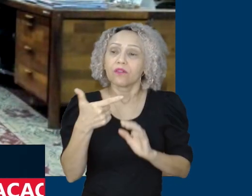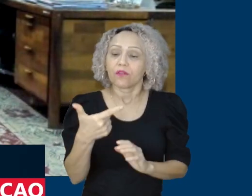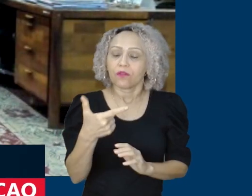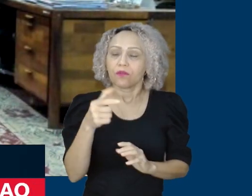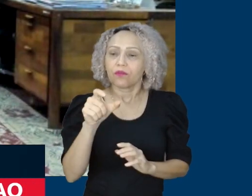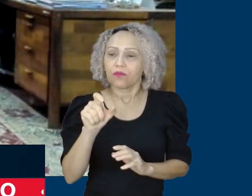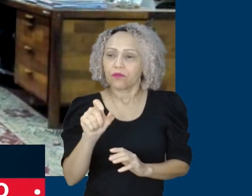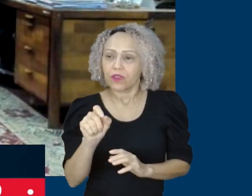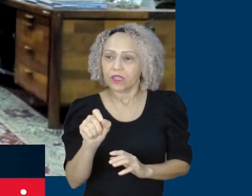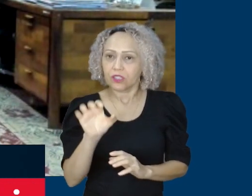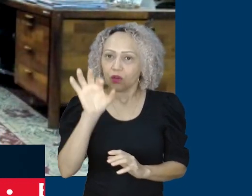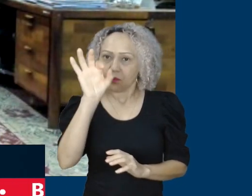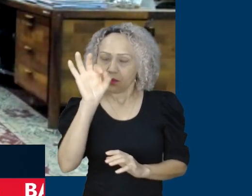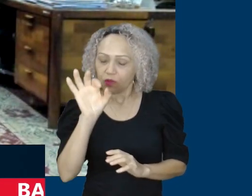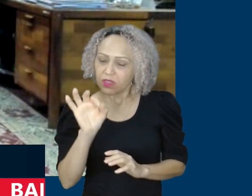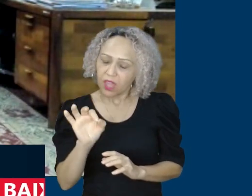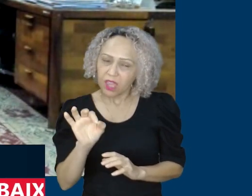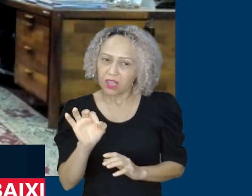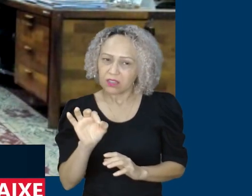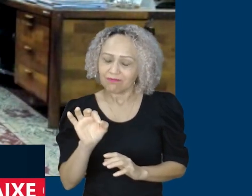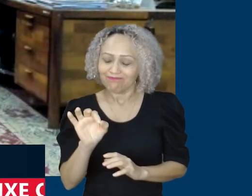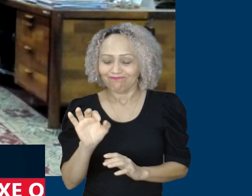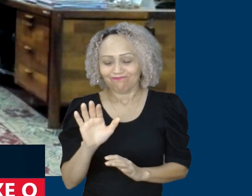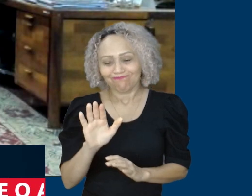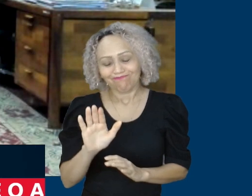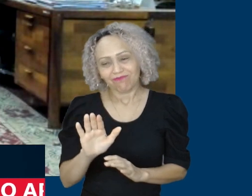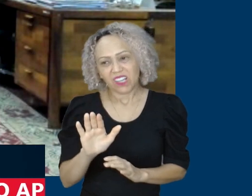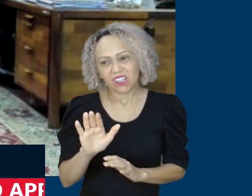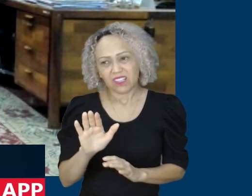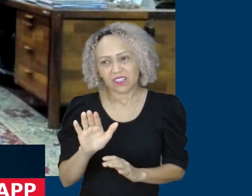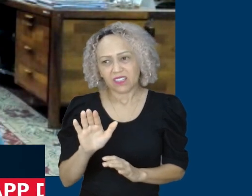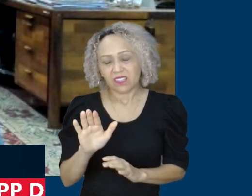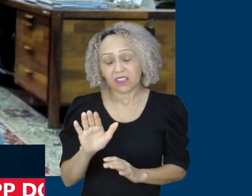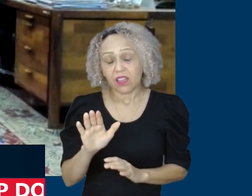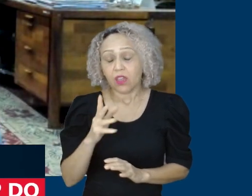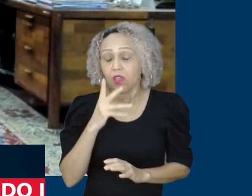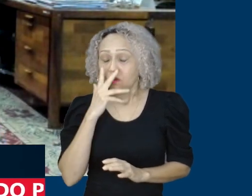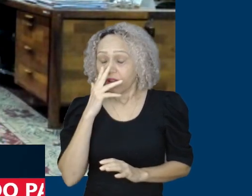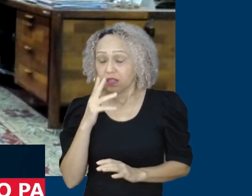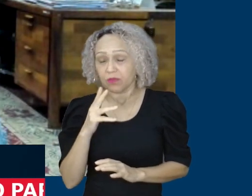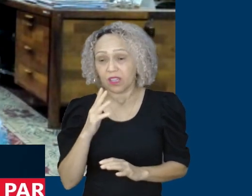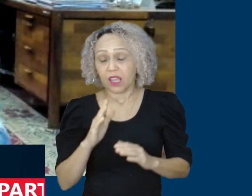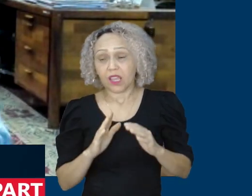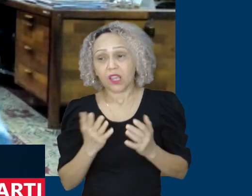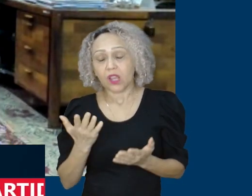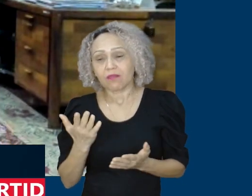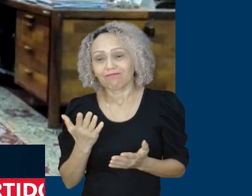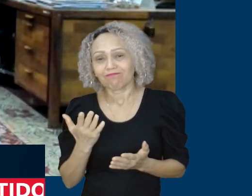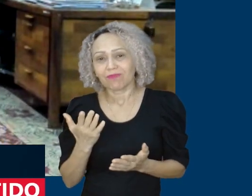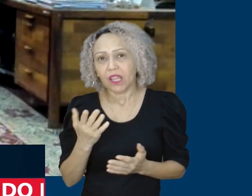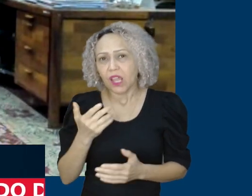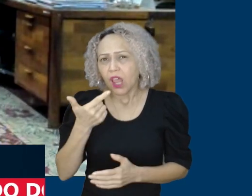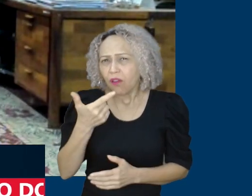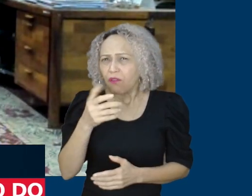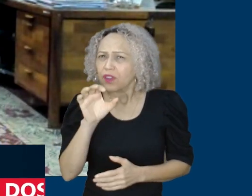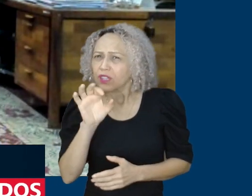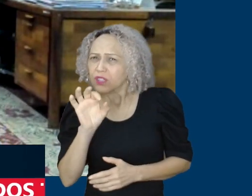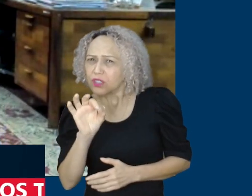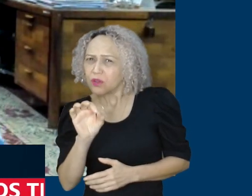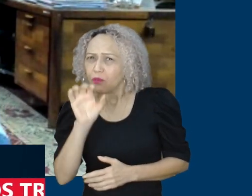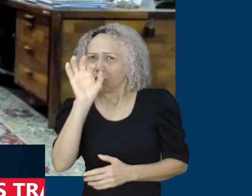de não estar escrito desse jeito mas no meu conceito 20% quando fala é no mínimo 20% podemos ser mais